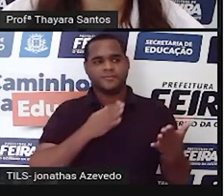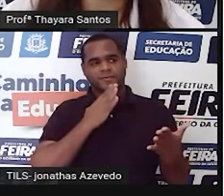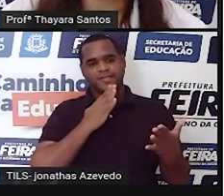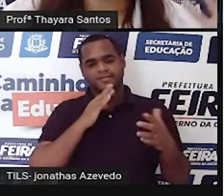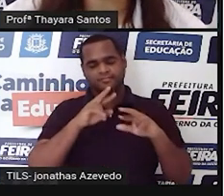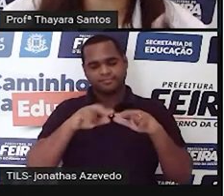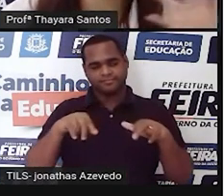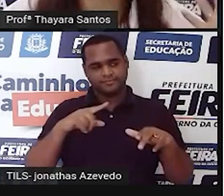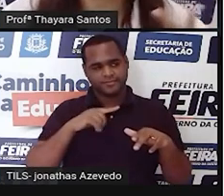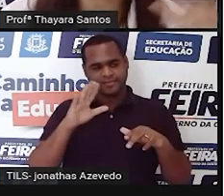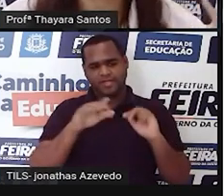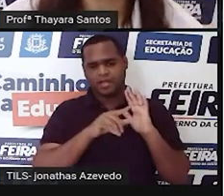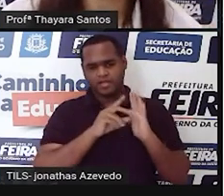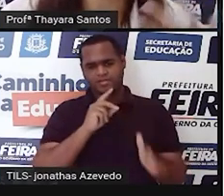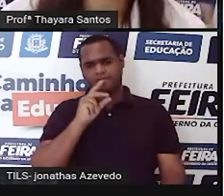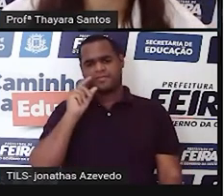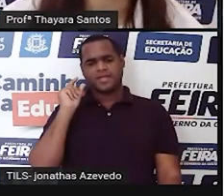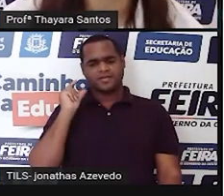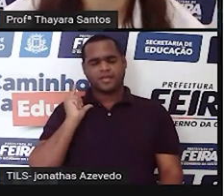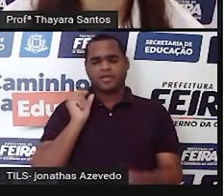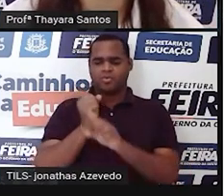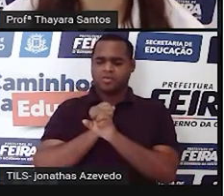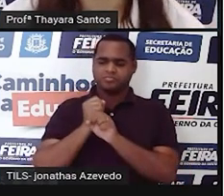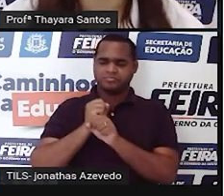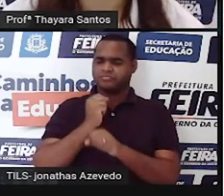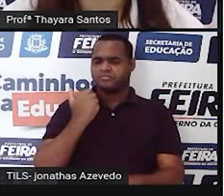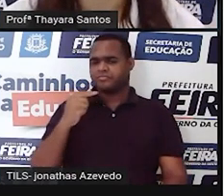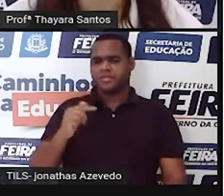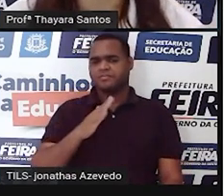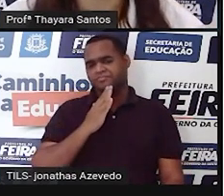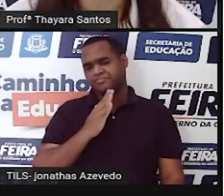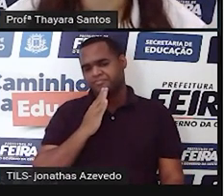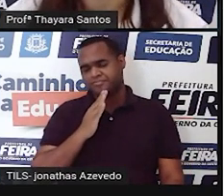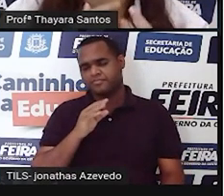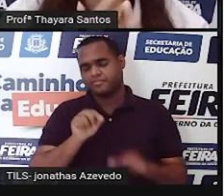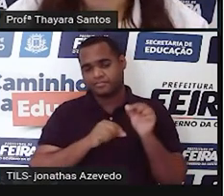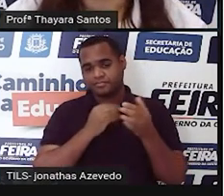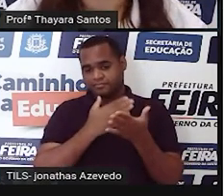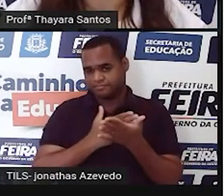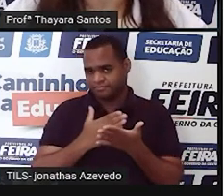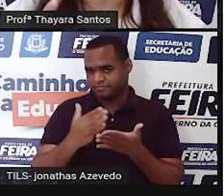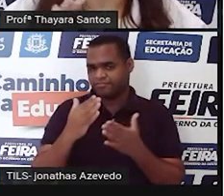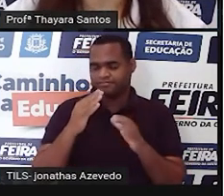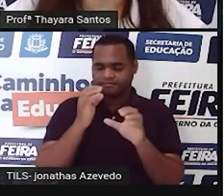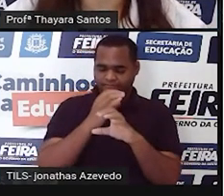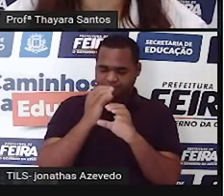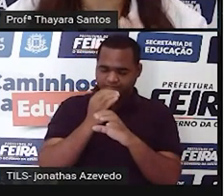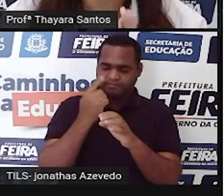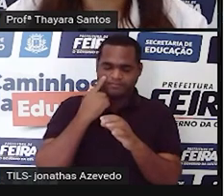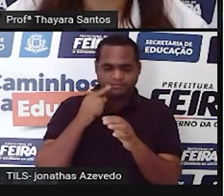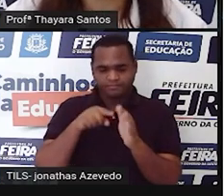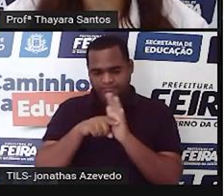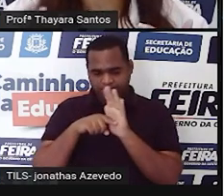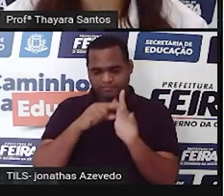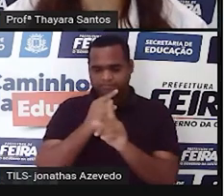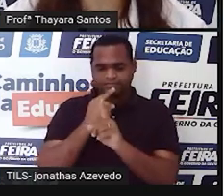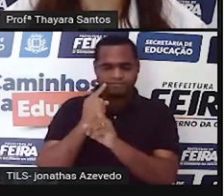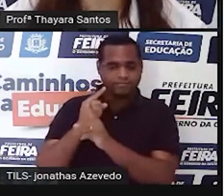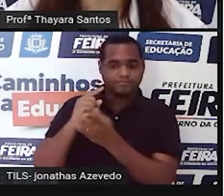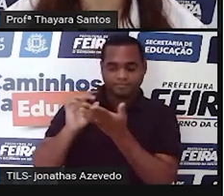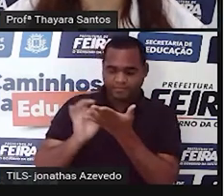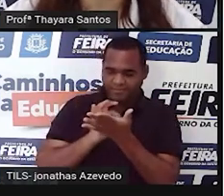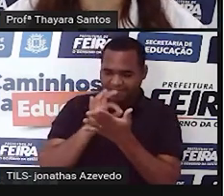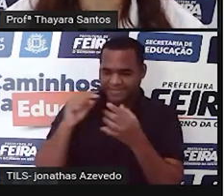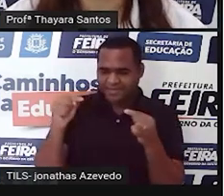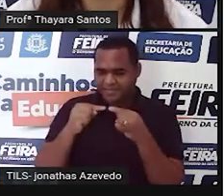mas há anos atrás a gente não tinha todo esse conhecimento. A partir da criação do microscópio, a gente descobriu a célula, viu que